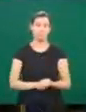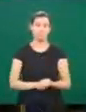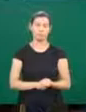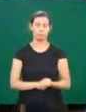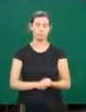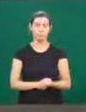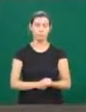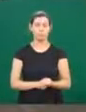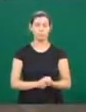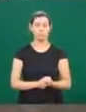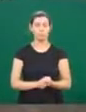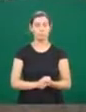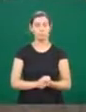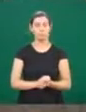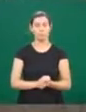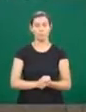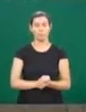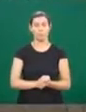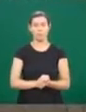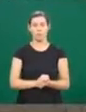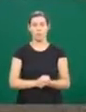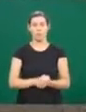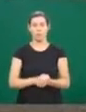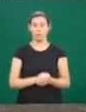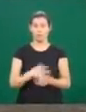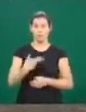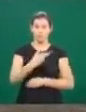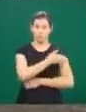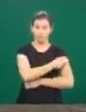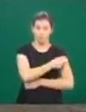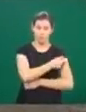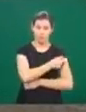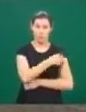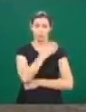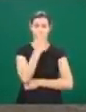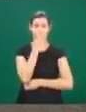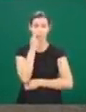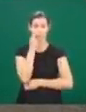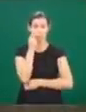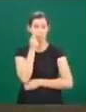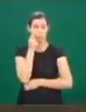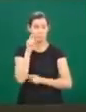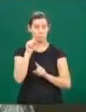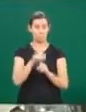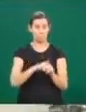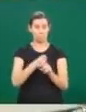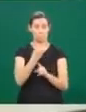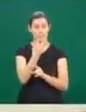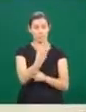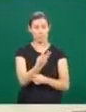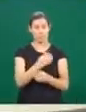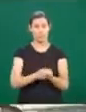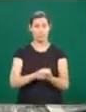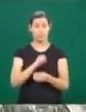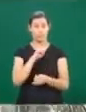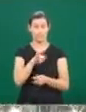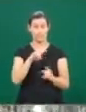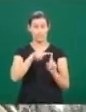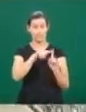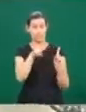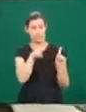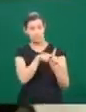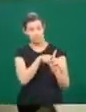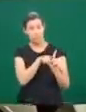contenção do animal. Podem receber a vacina animais com mais de três meses de vida. A dose não deve ser aplicada em